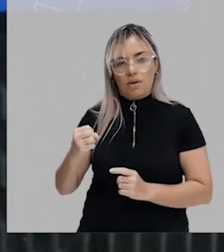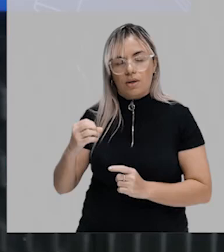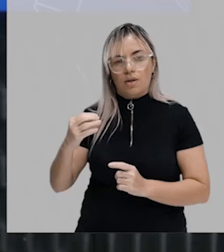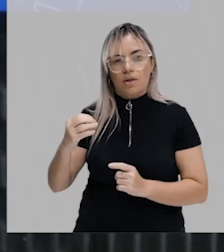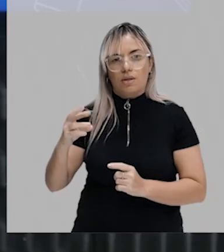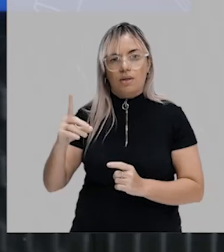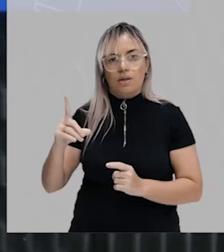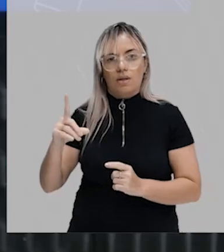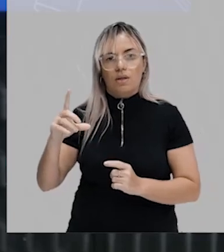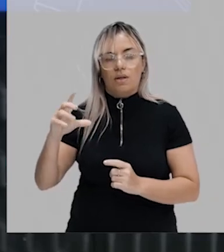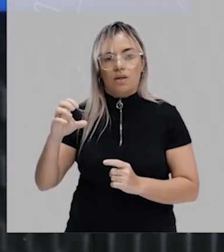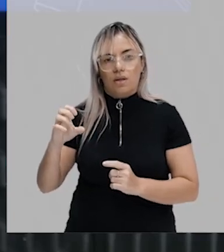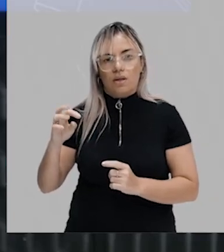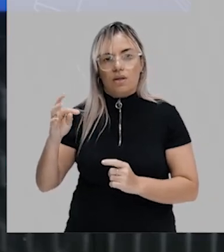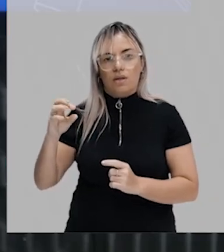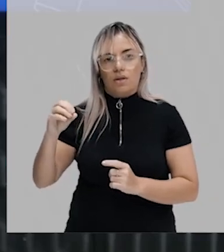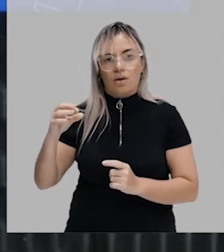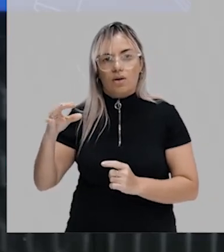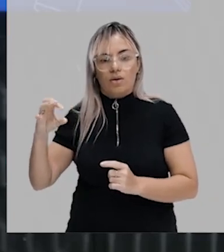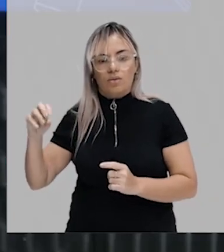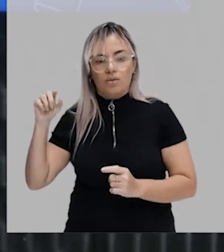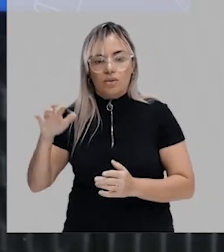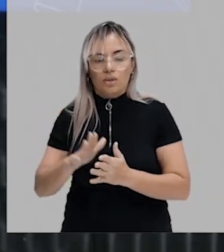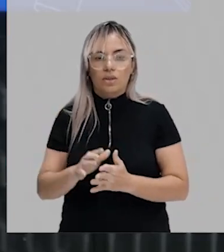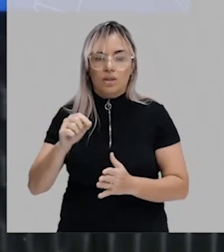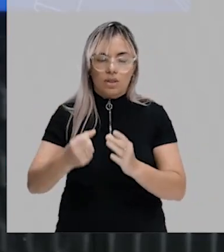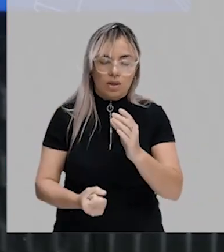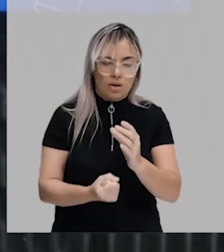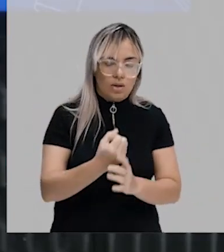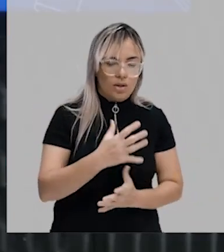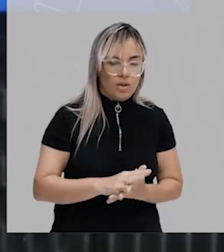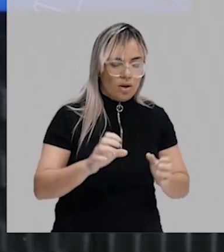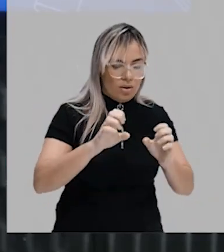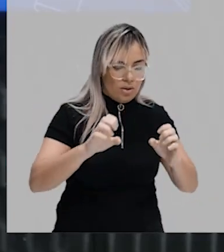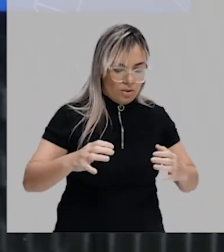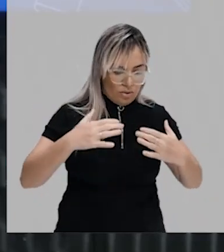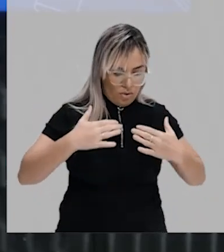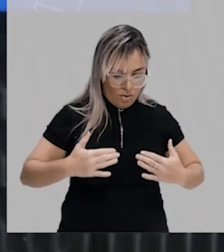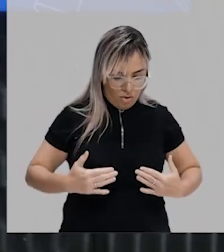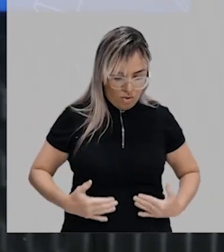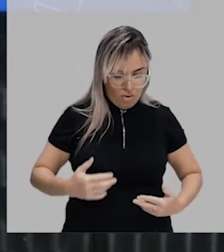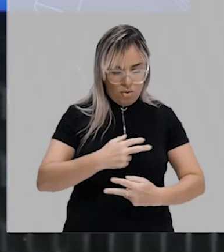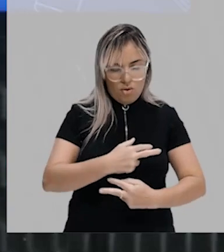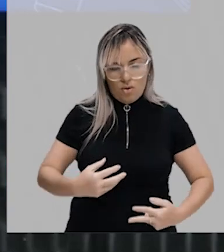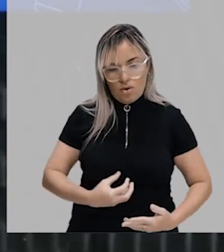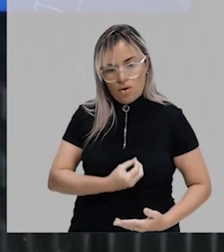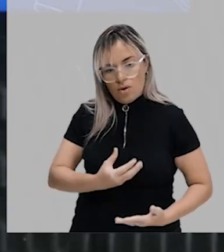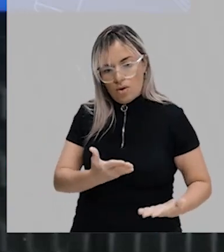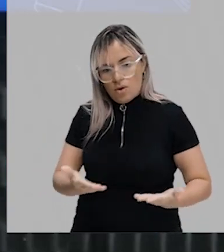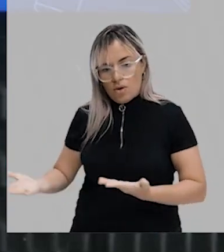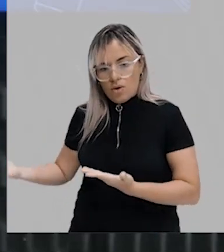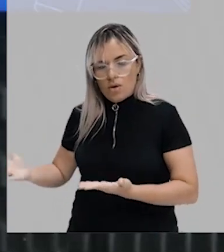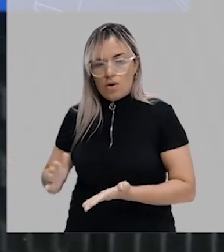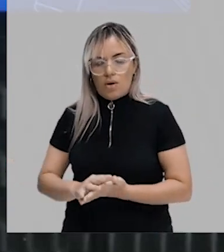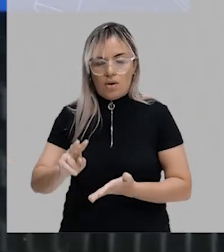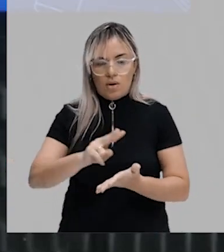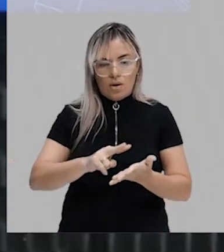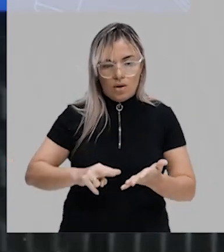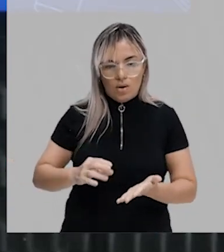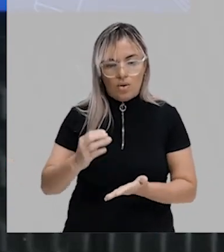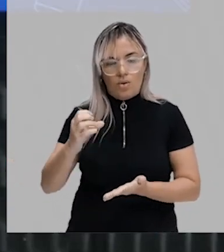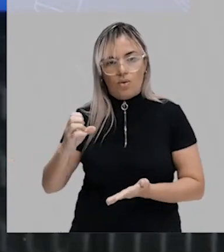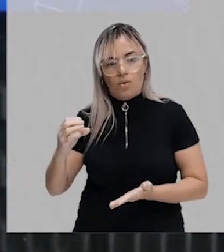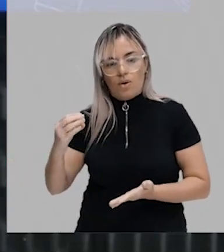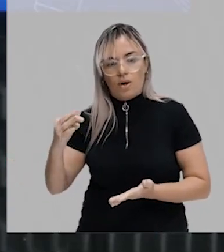dar origem a algumas estruturas do ser vivo, tá? O ectoderma, por exemplo, dá origem à pele